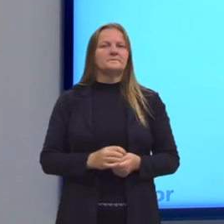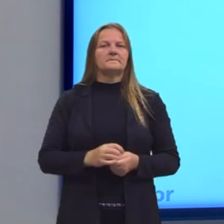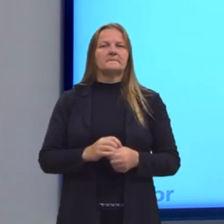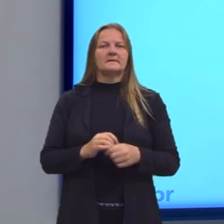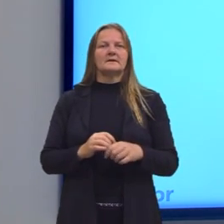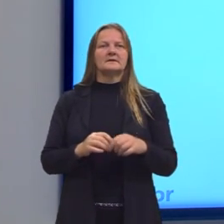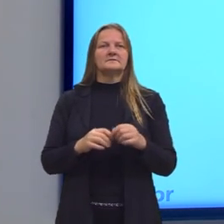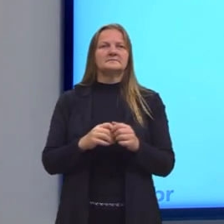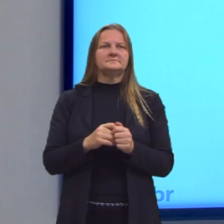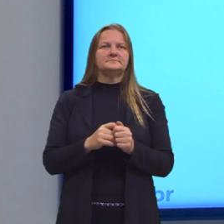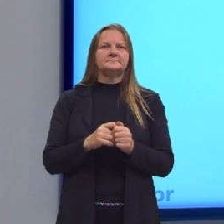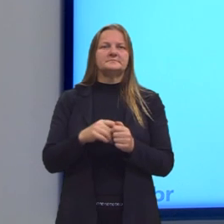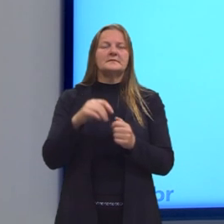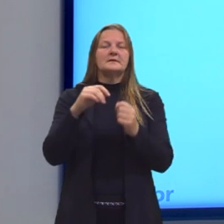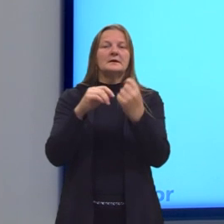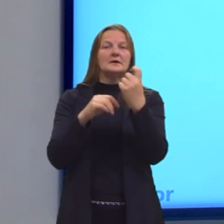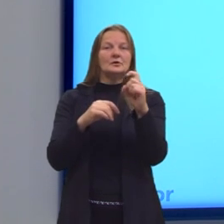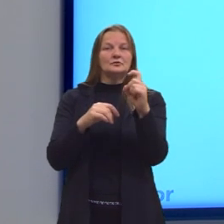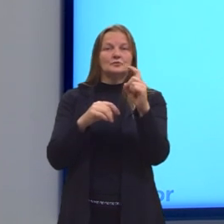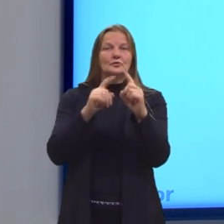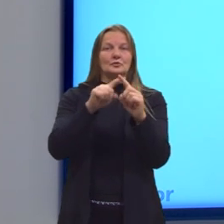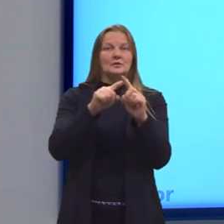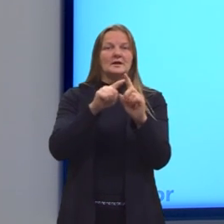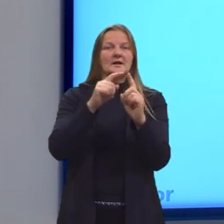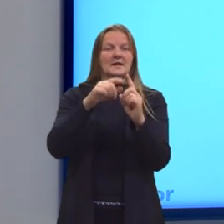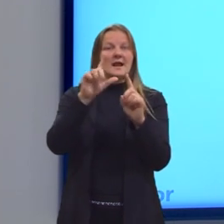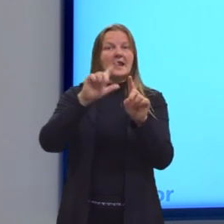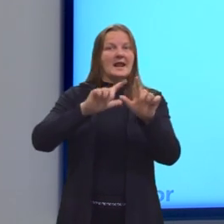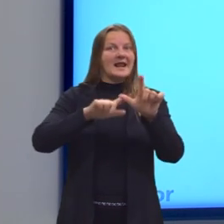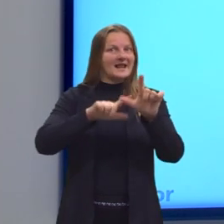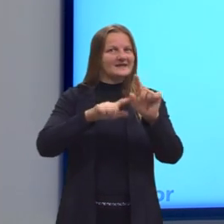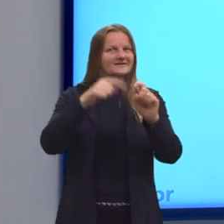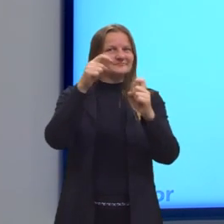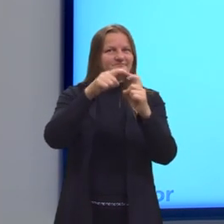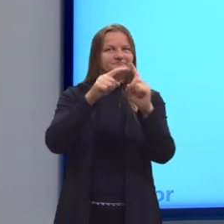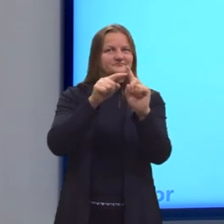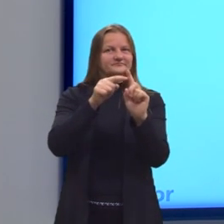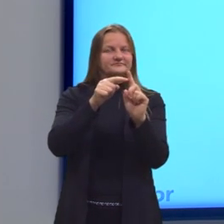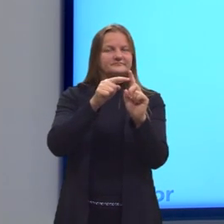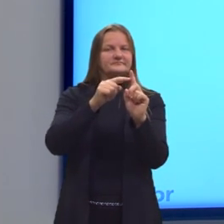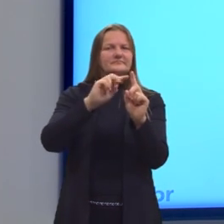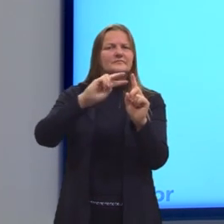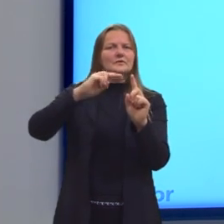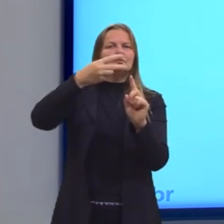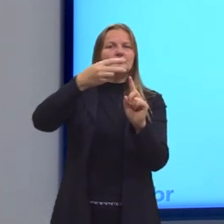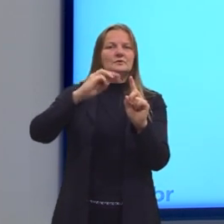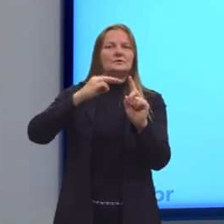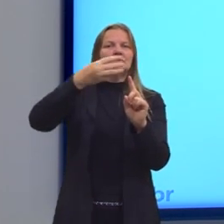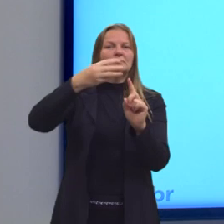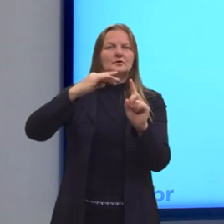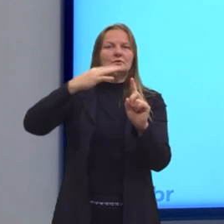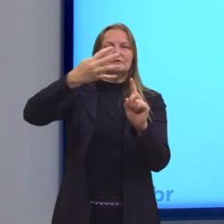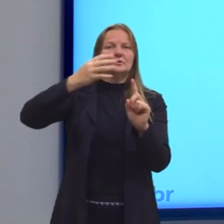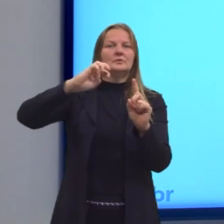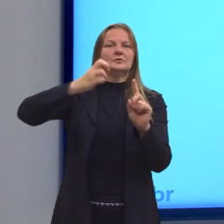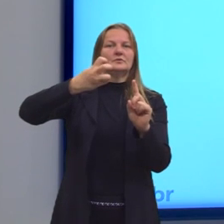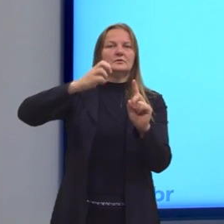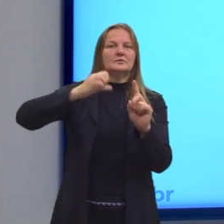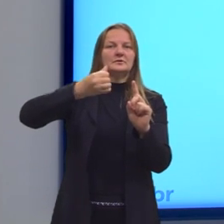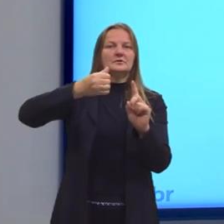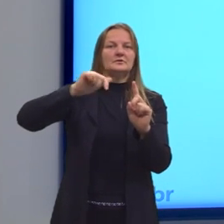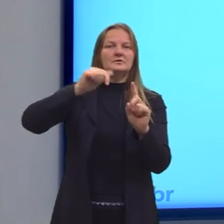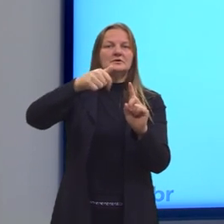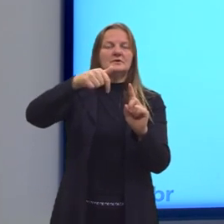que é representado como Φ mais 1, e todas as outras potências, elas podem ser representadas seguindo este padrão